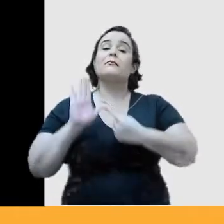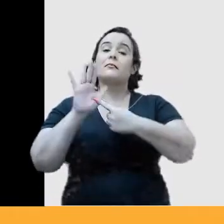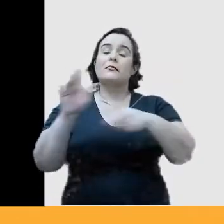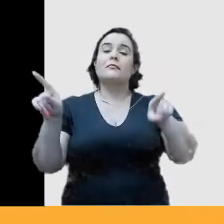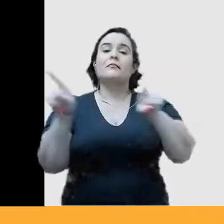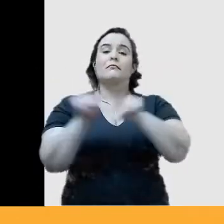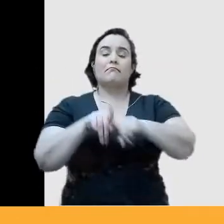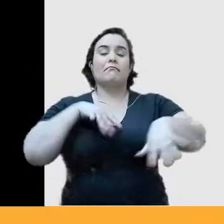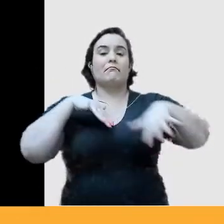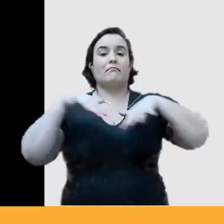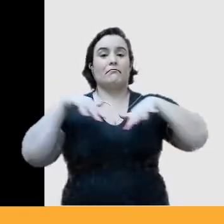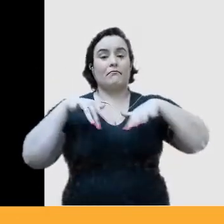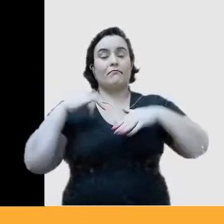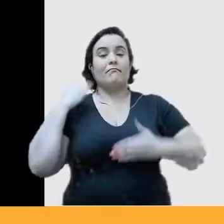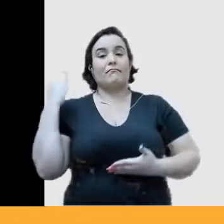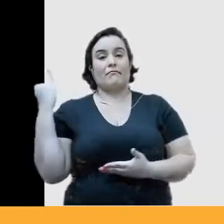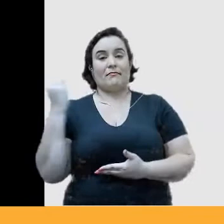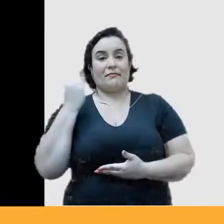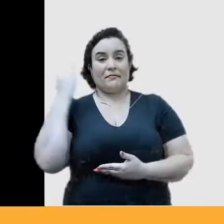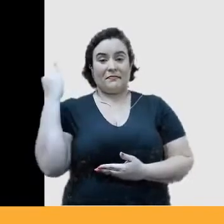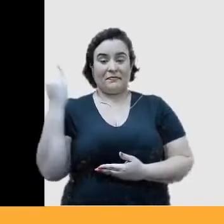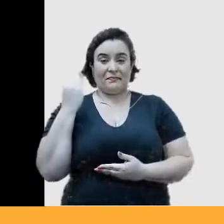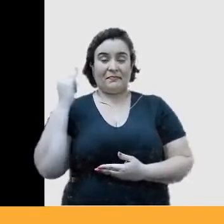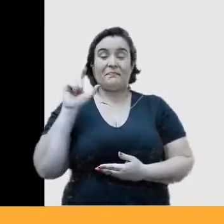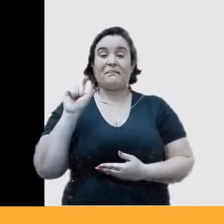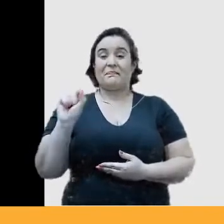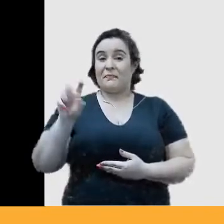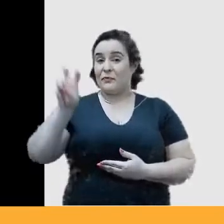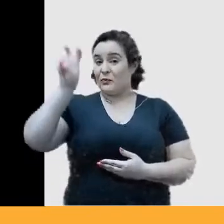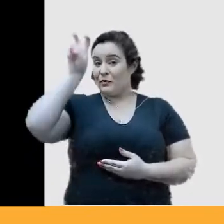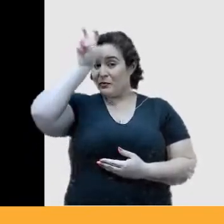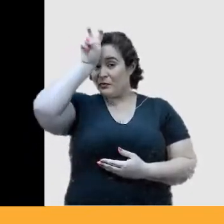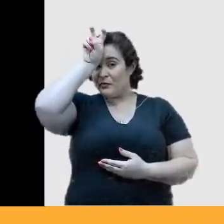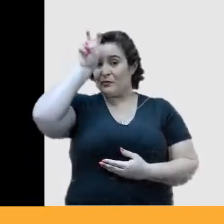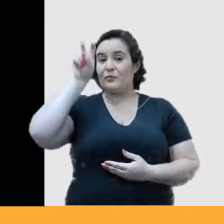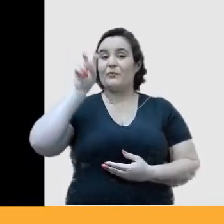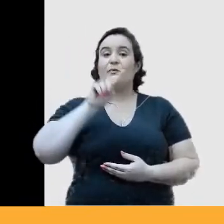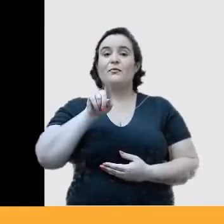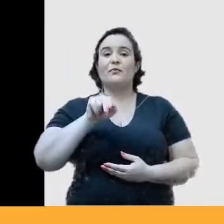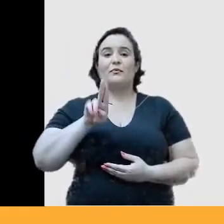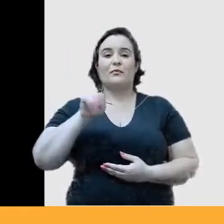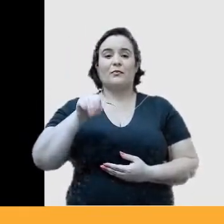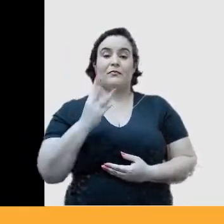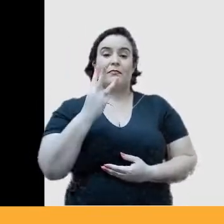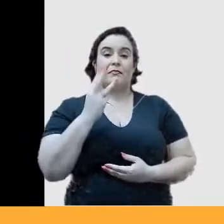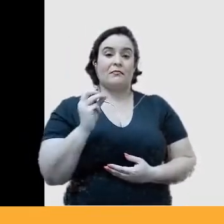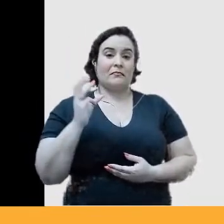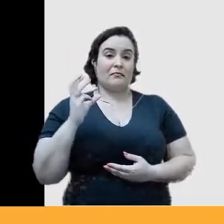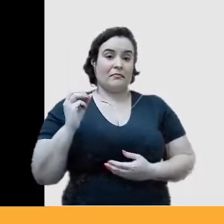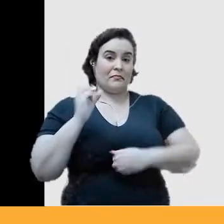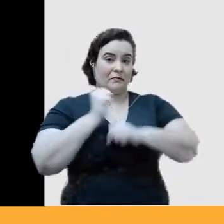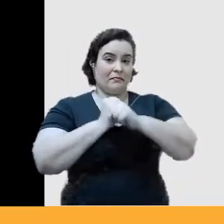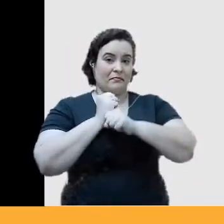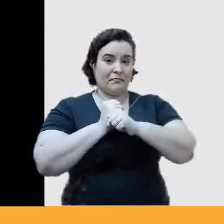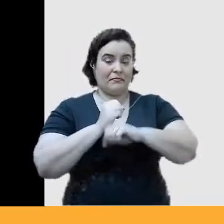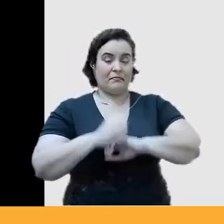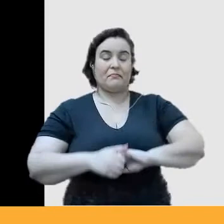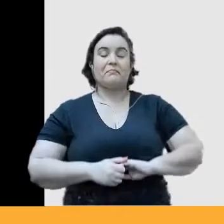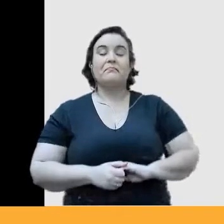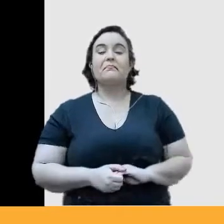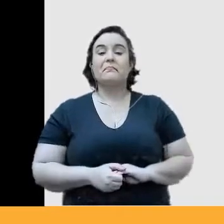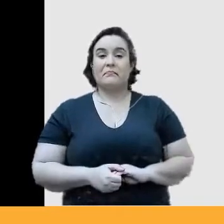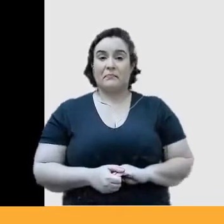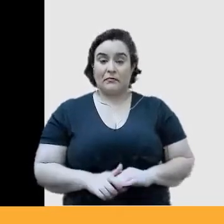importante, né, do zumbi é 300 anos, está certo? Foi uma